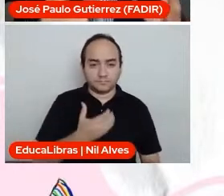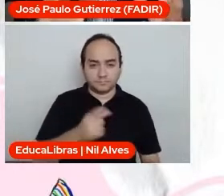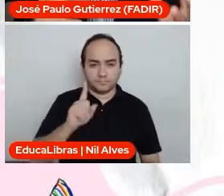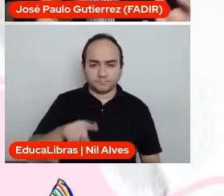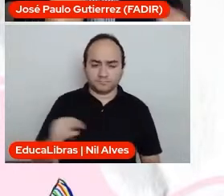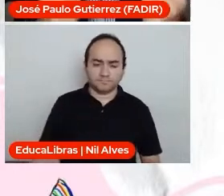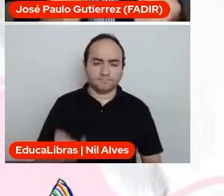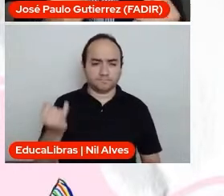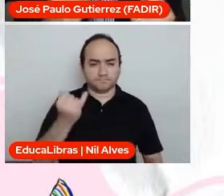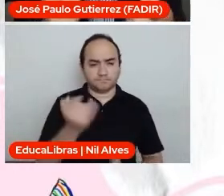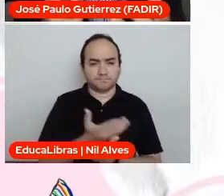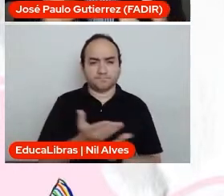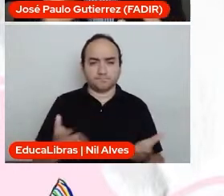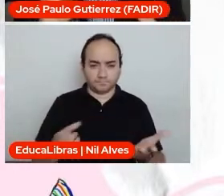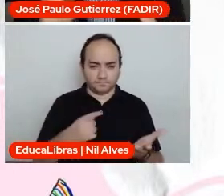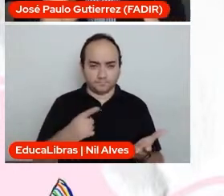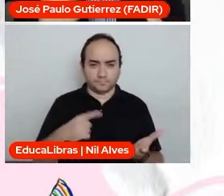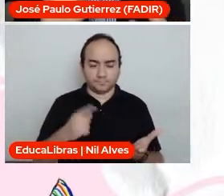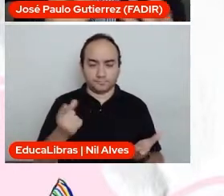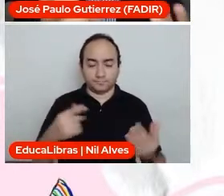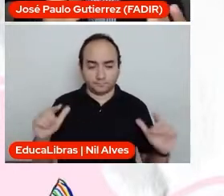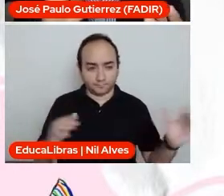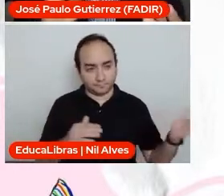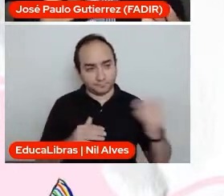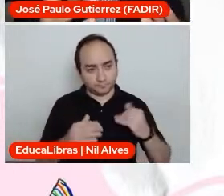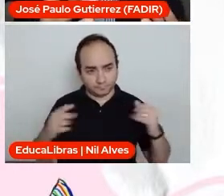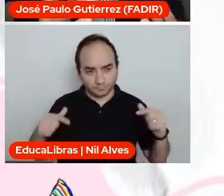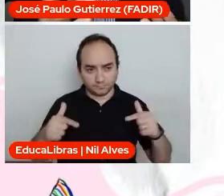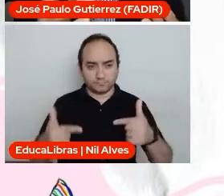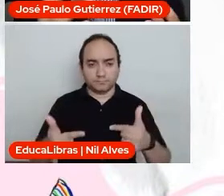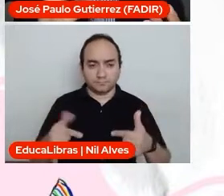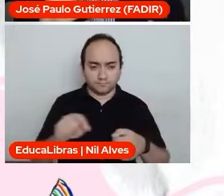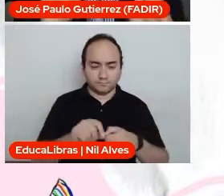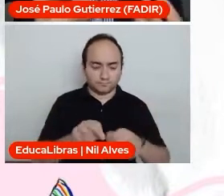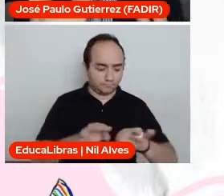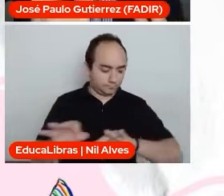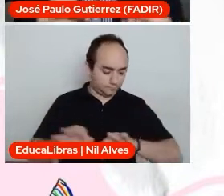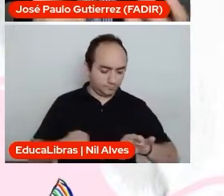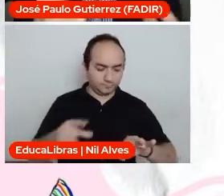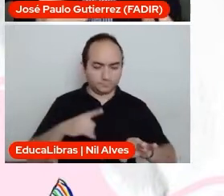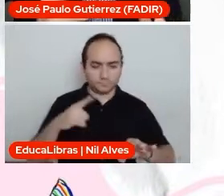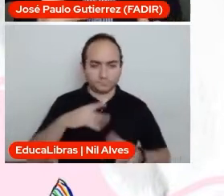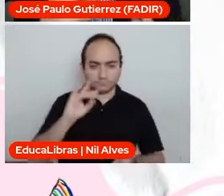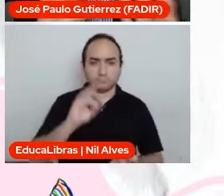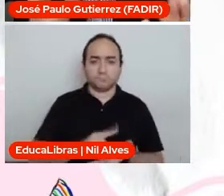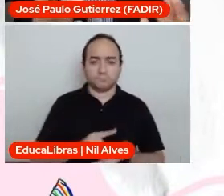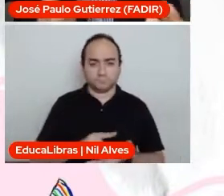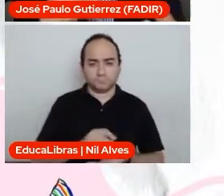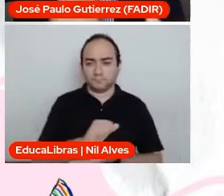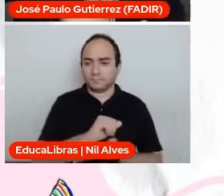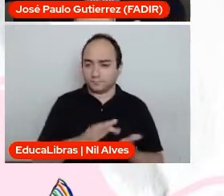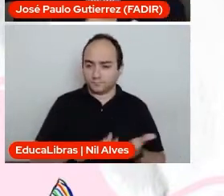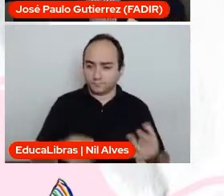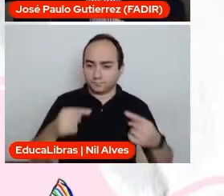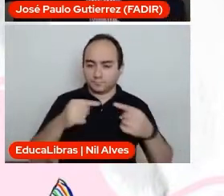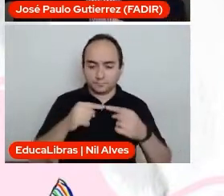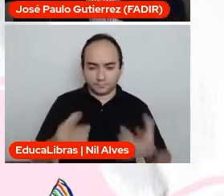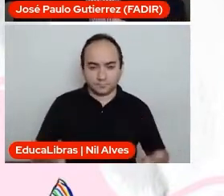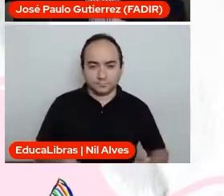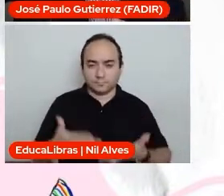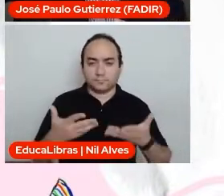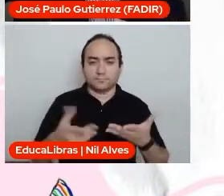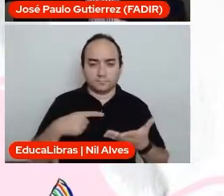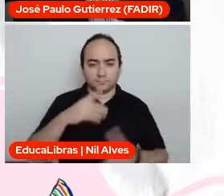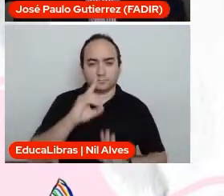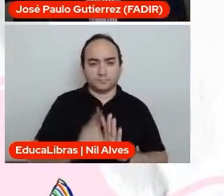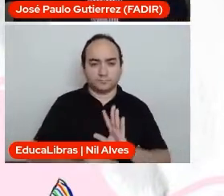Isso tem que te chamar para uma atividade prática, para uma atividade concreta, real, de celebração dos